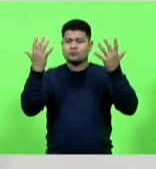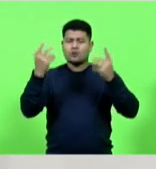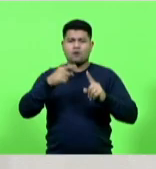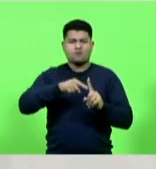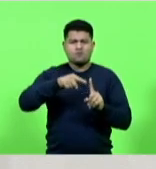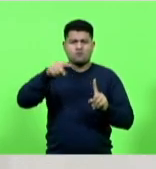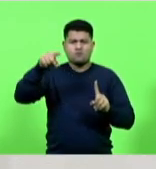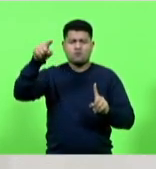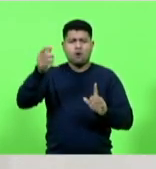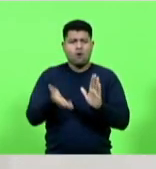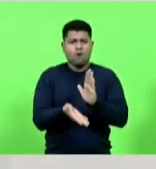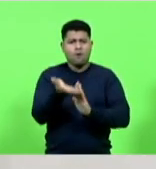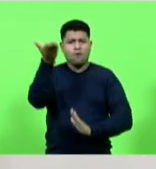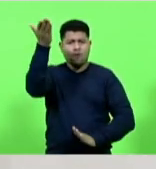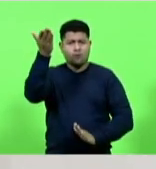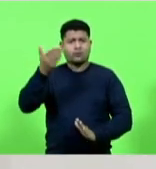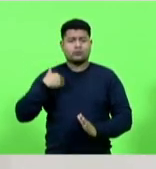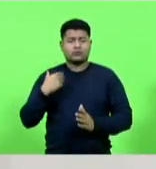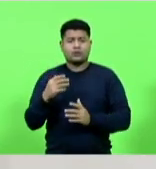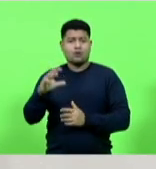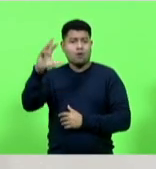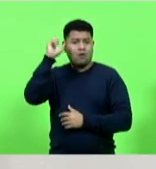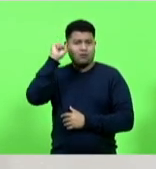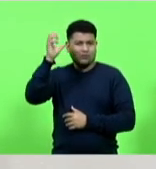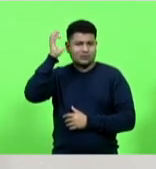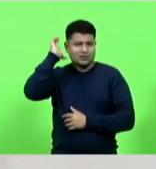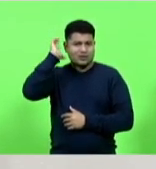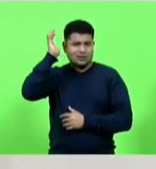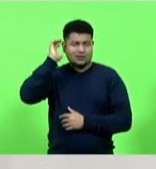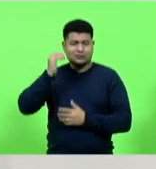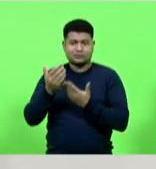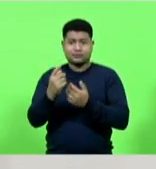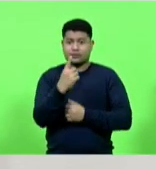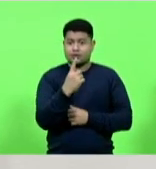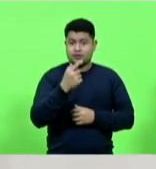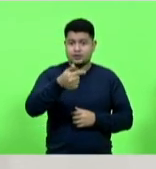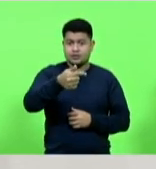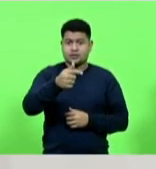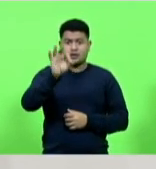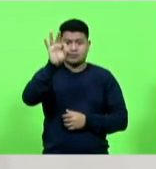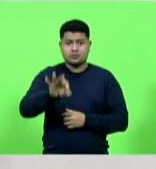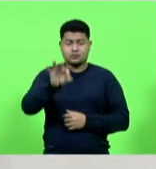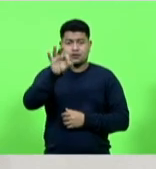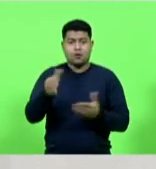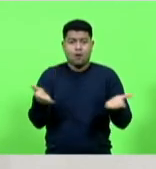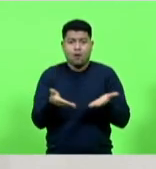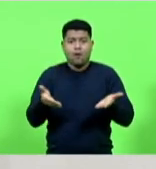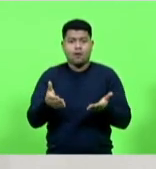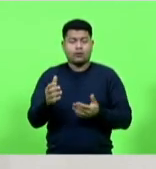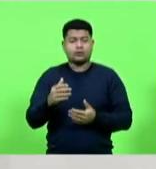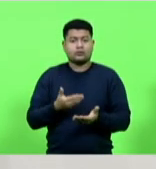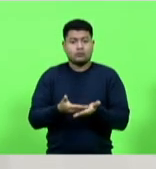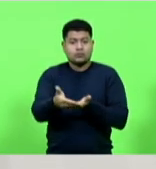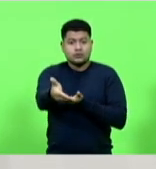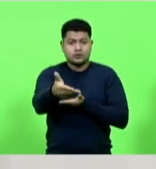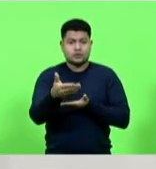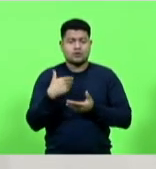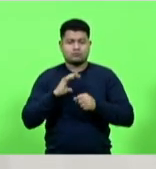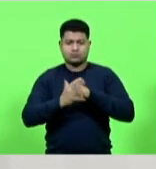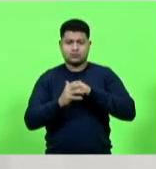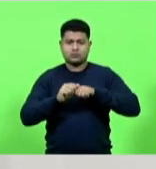entre os ouvintes de rádio 17% afirmaram ouvir muito mais rádio após o início da pandemia